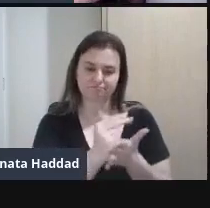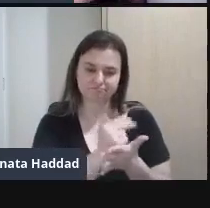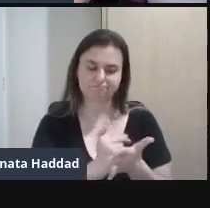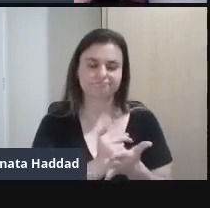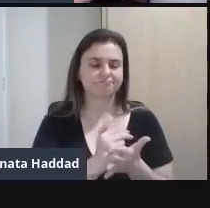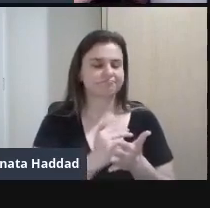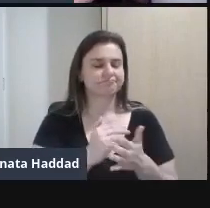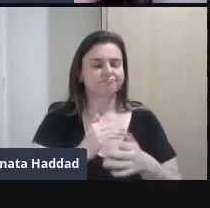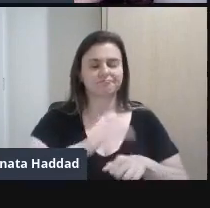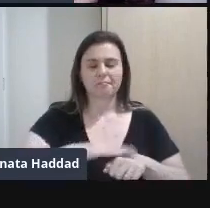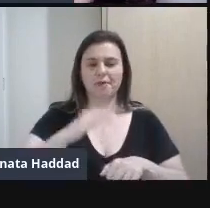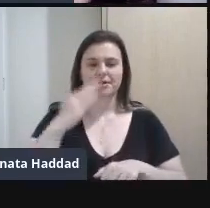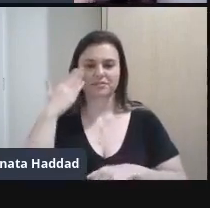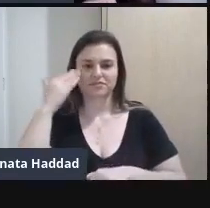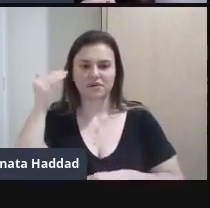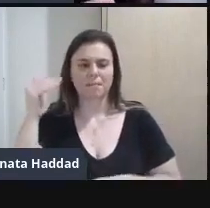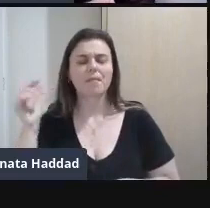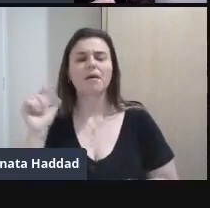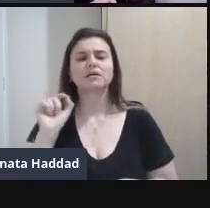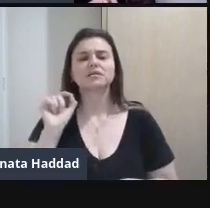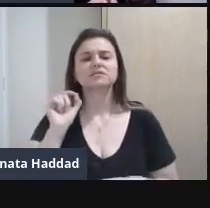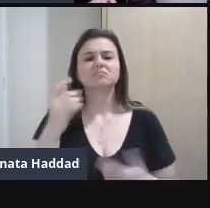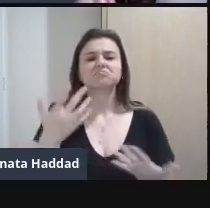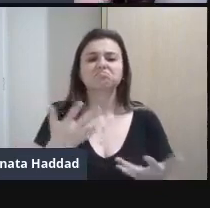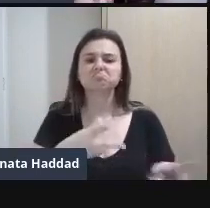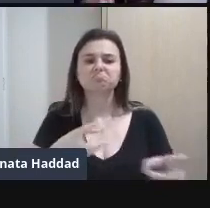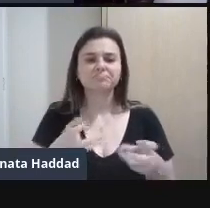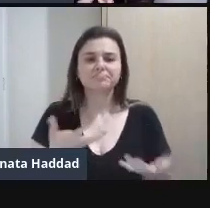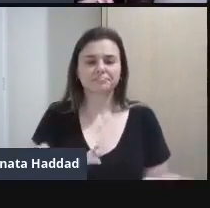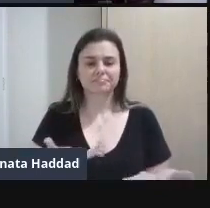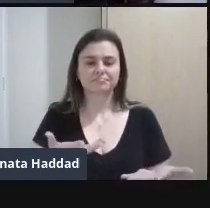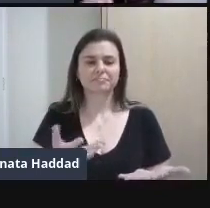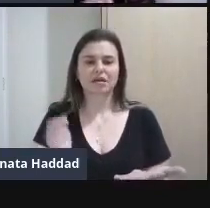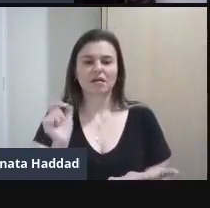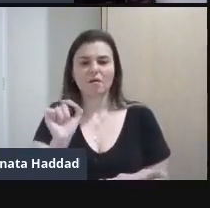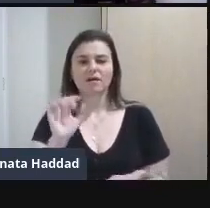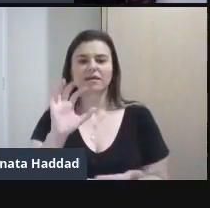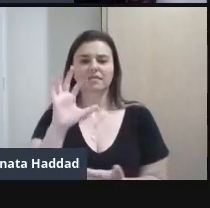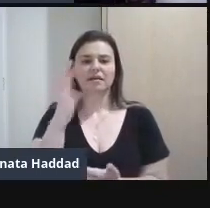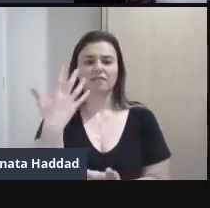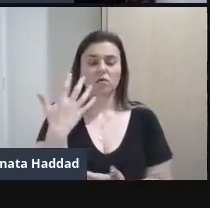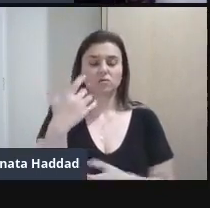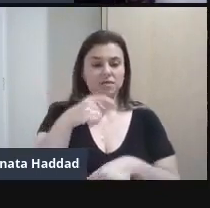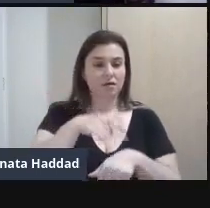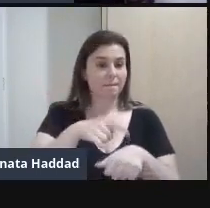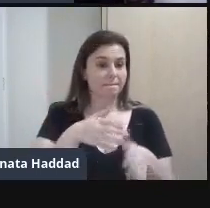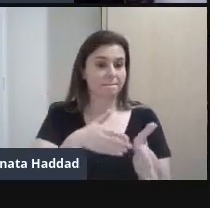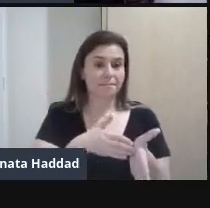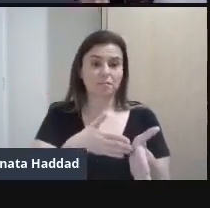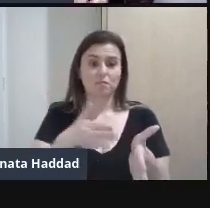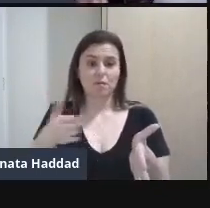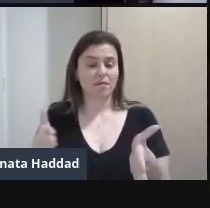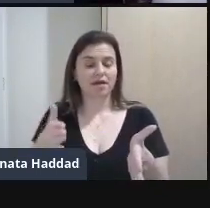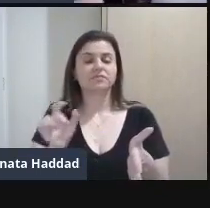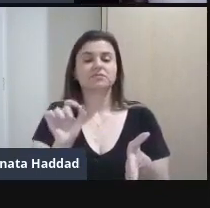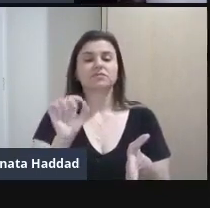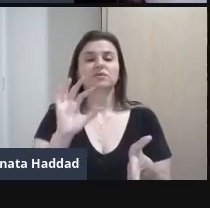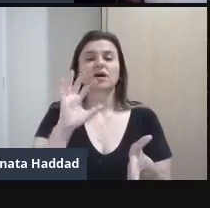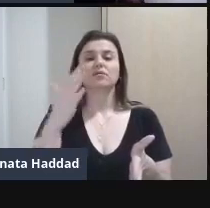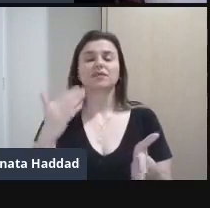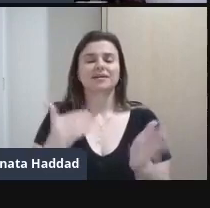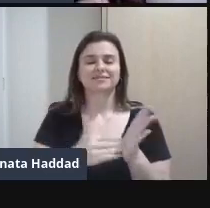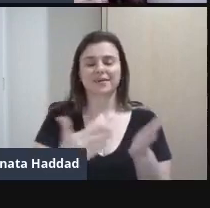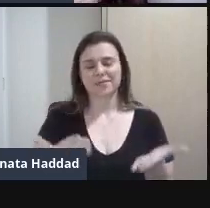gente O que a gente Interpreta dessa obra O que estava acontecendo Naquele momento O que acontece até hoje Mas naquele